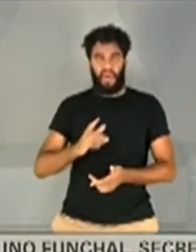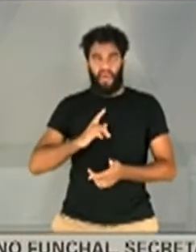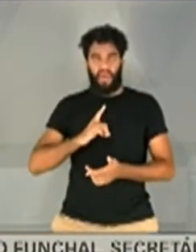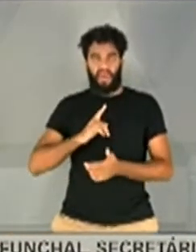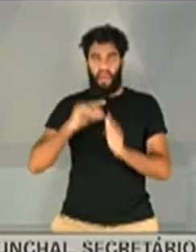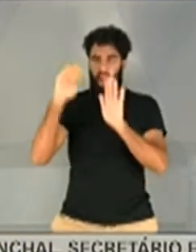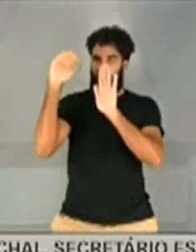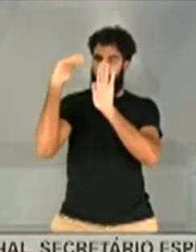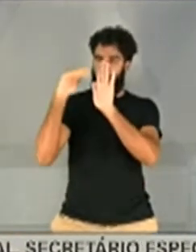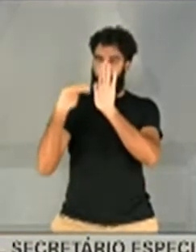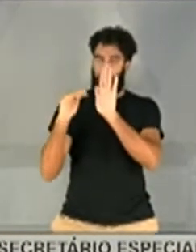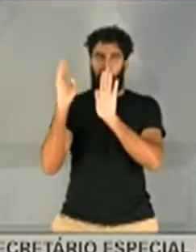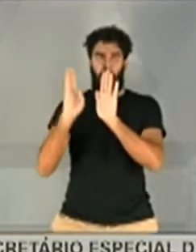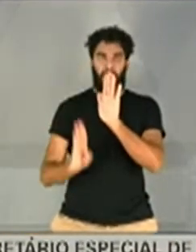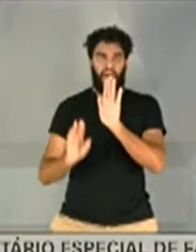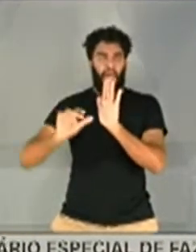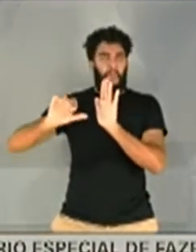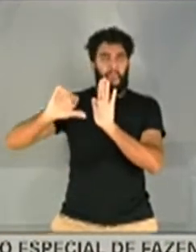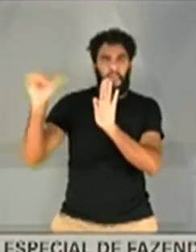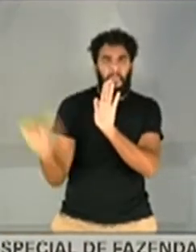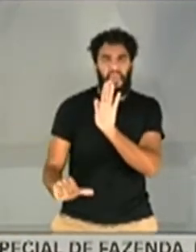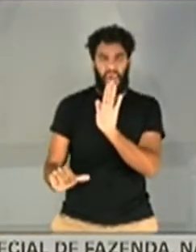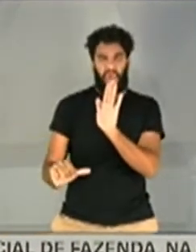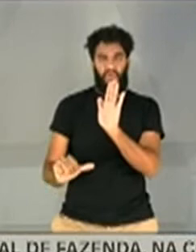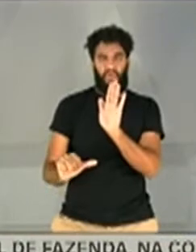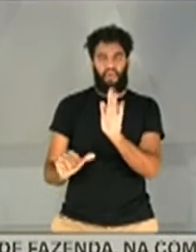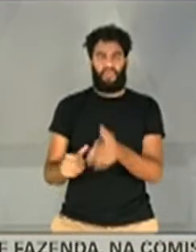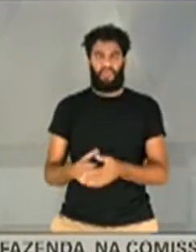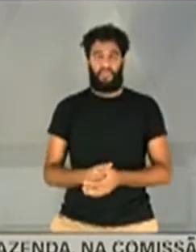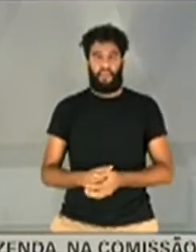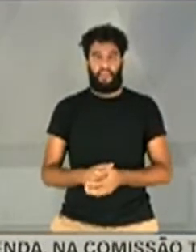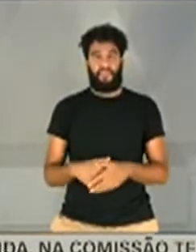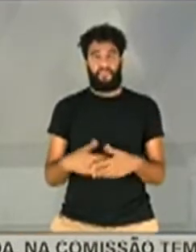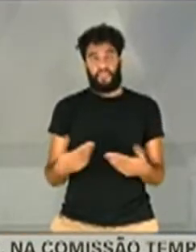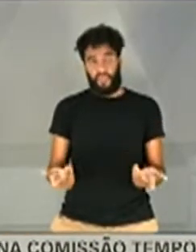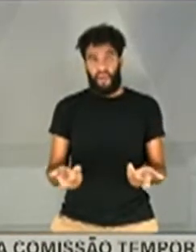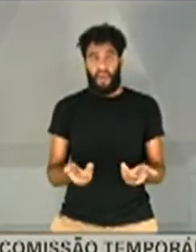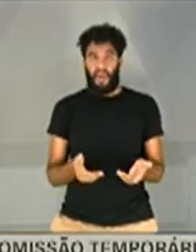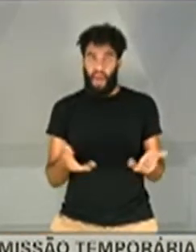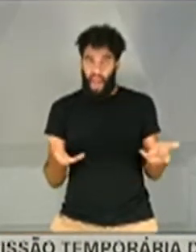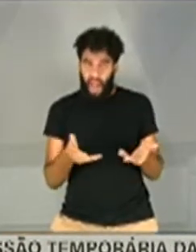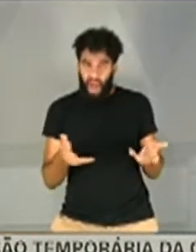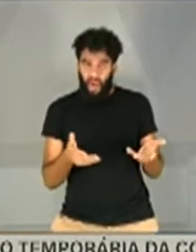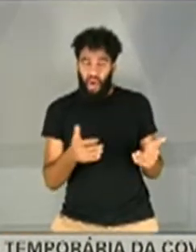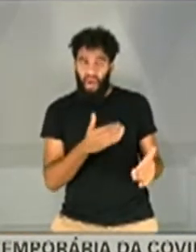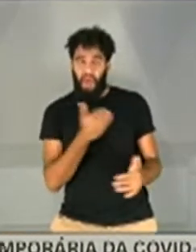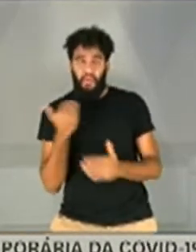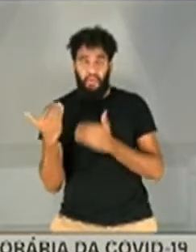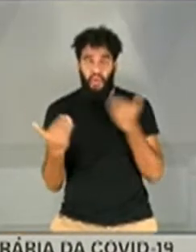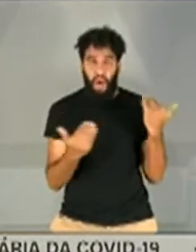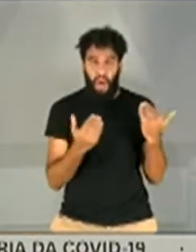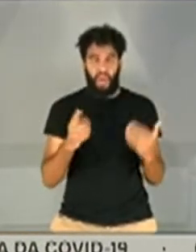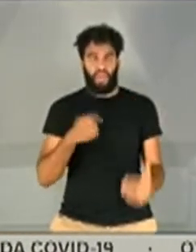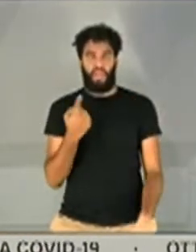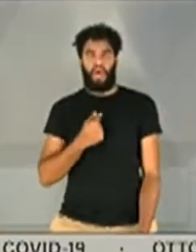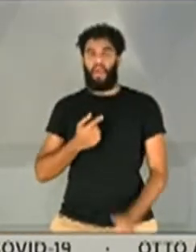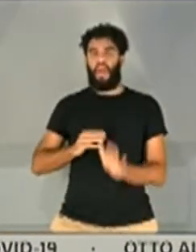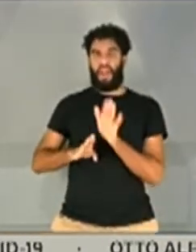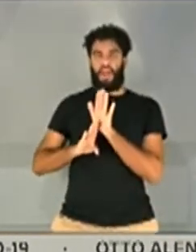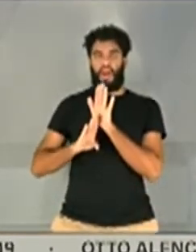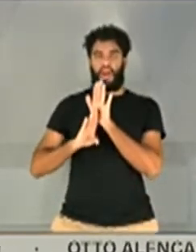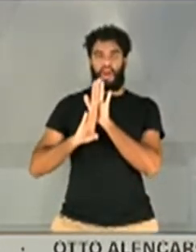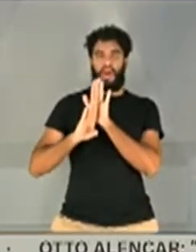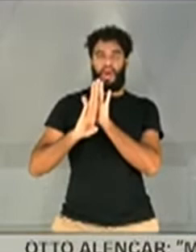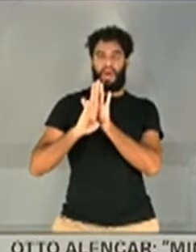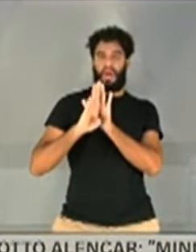lugares. Um dos últimos lugares. Enquanto que no campeonato da morte, nós somos campeões, o